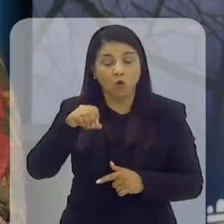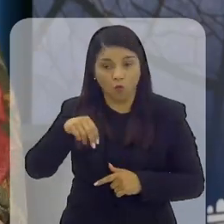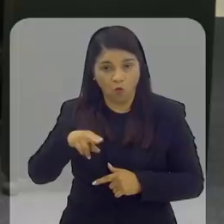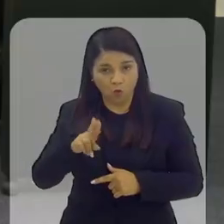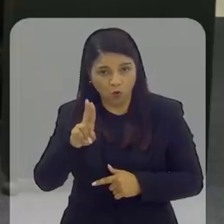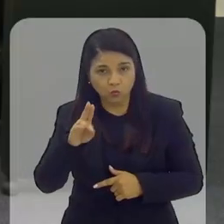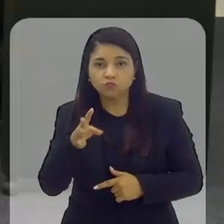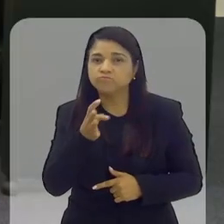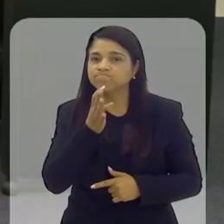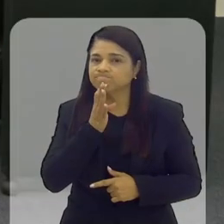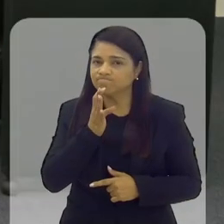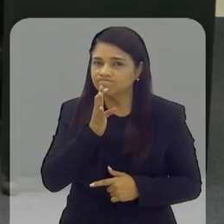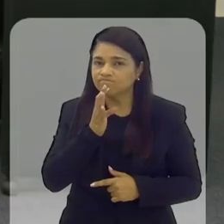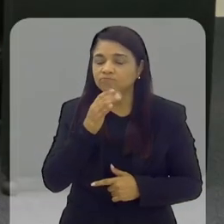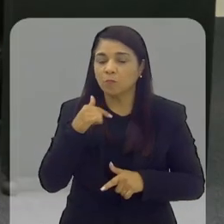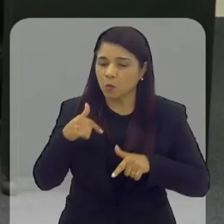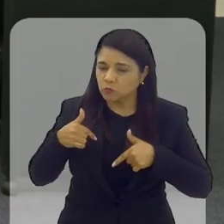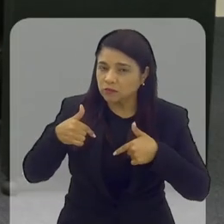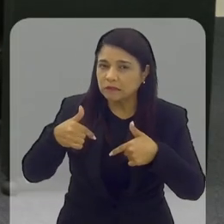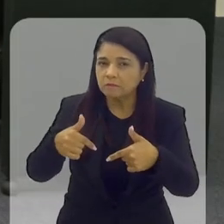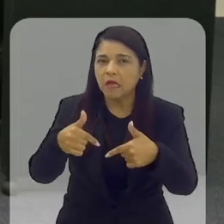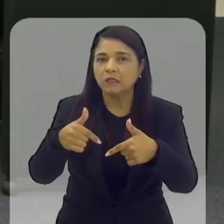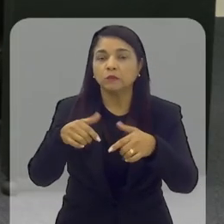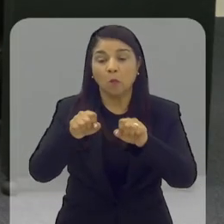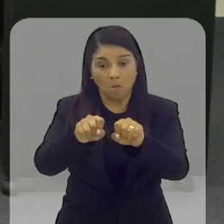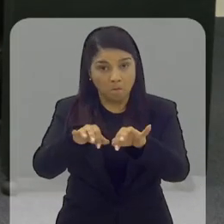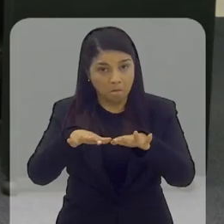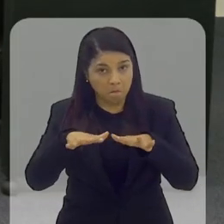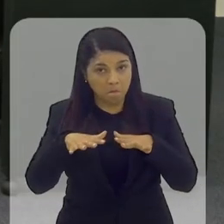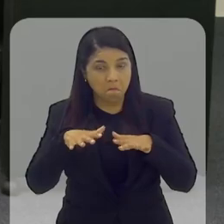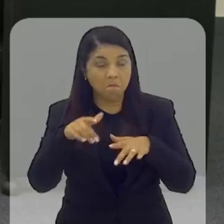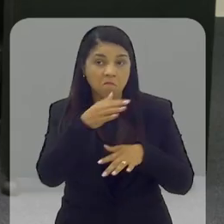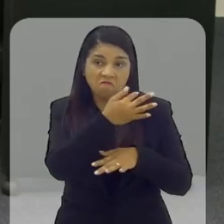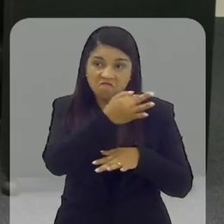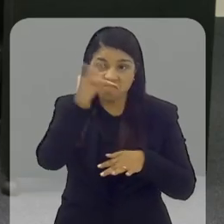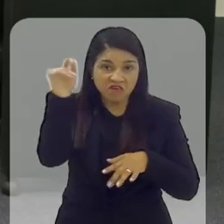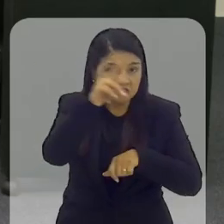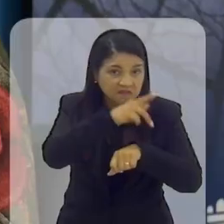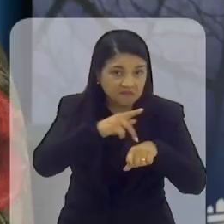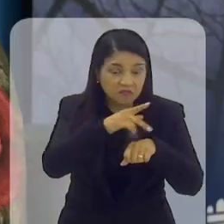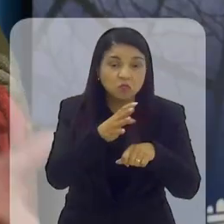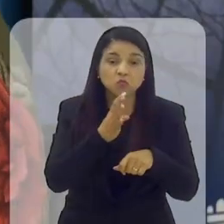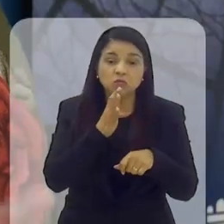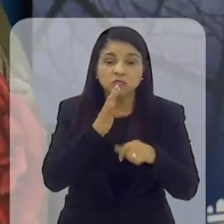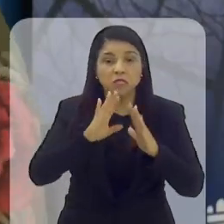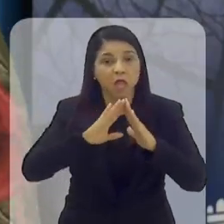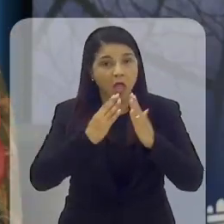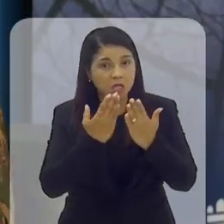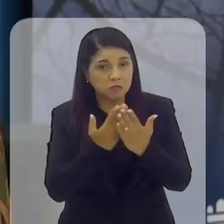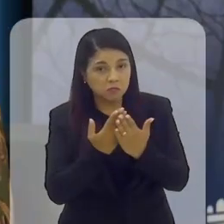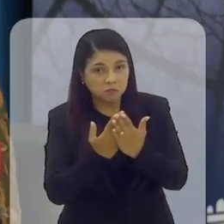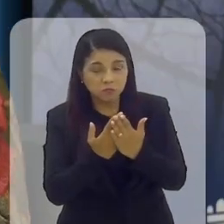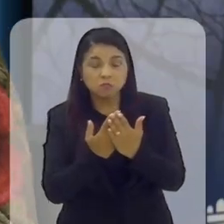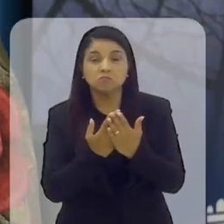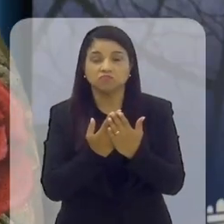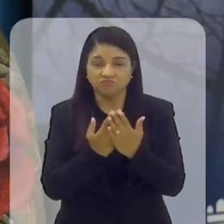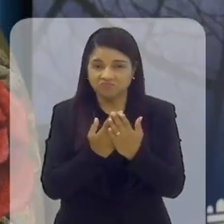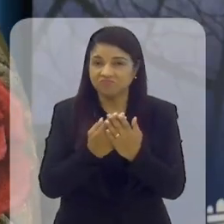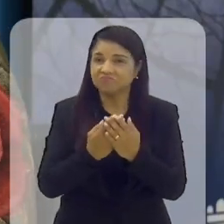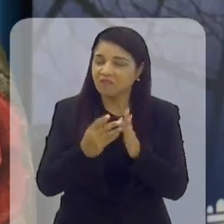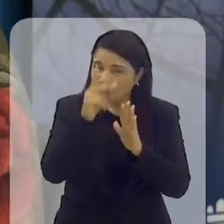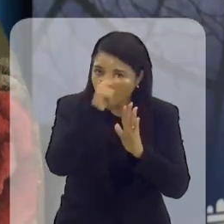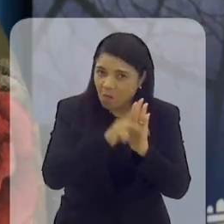reconheceu por essa inovação, o parlamento francês quis conhecer a escola e o projeto.